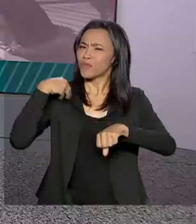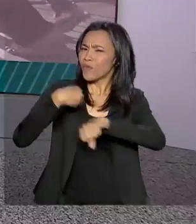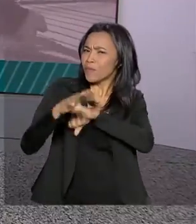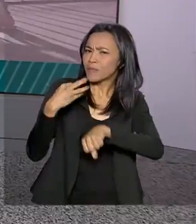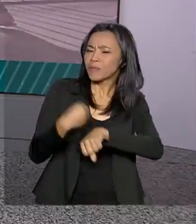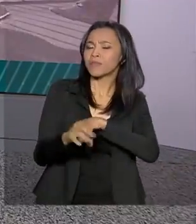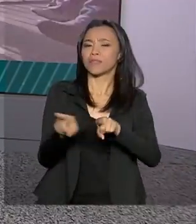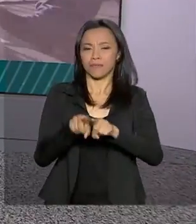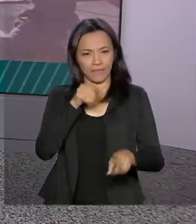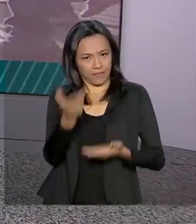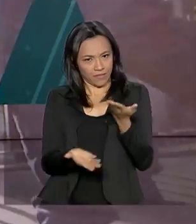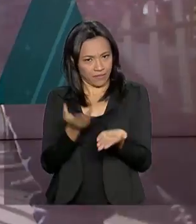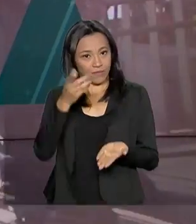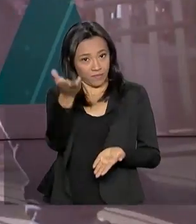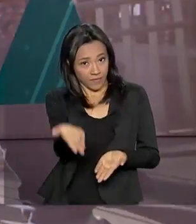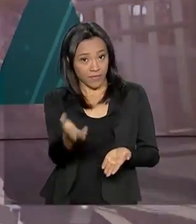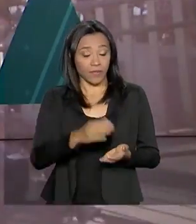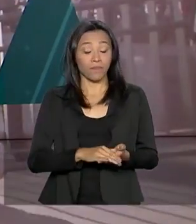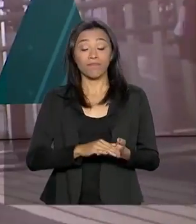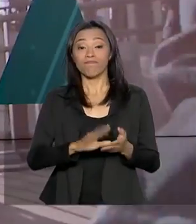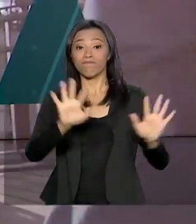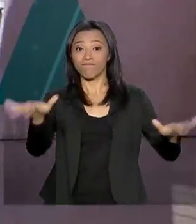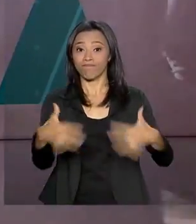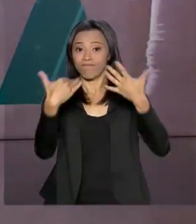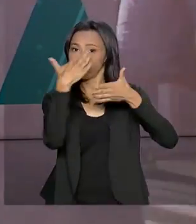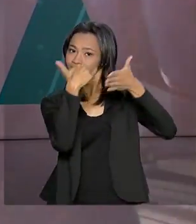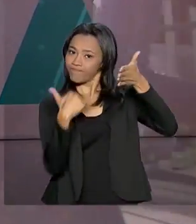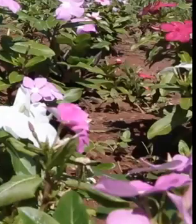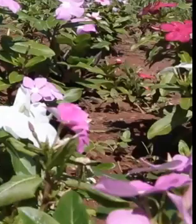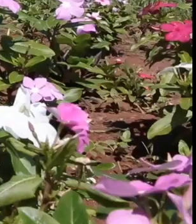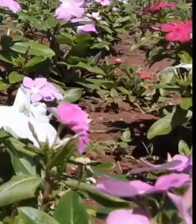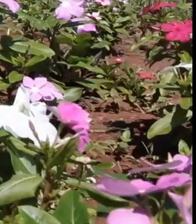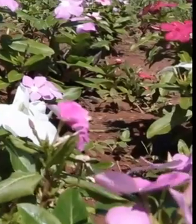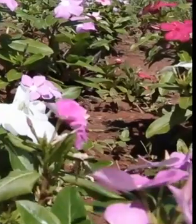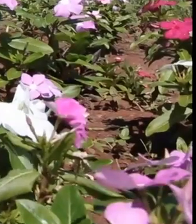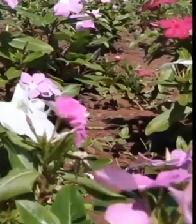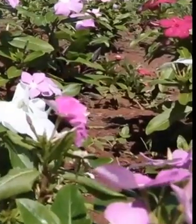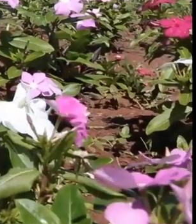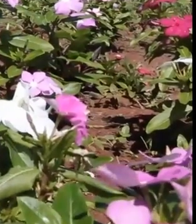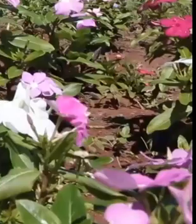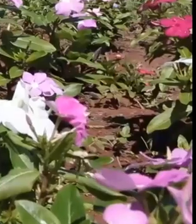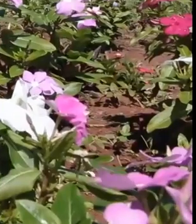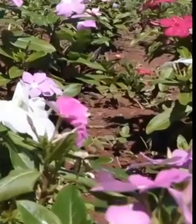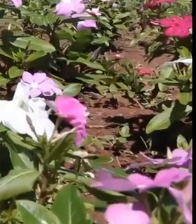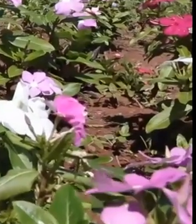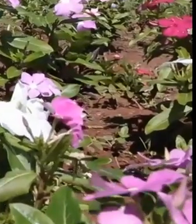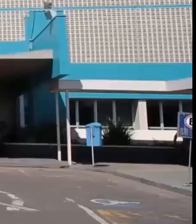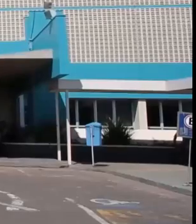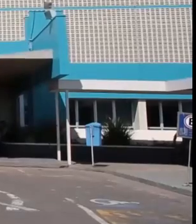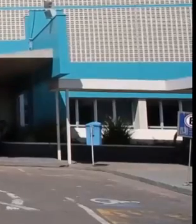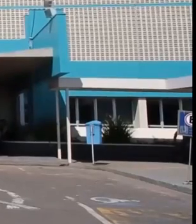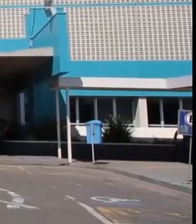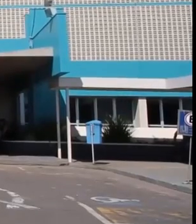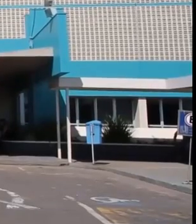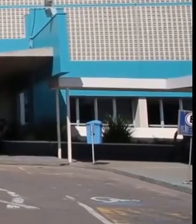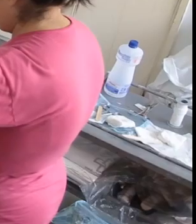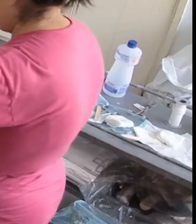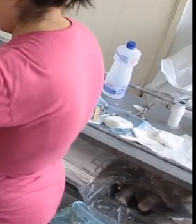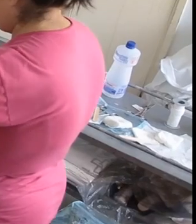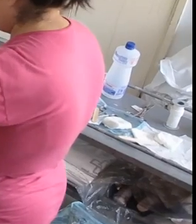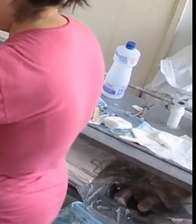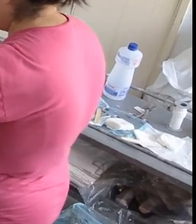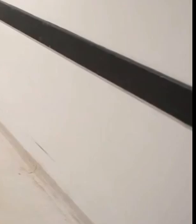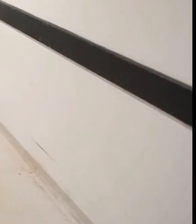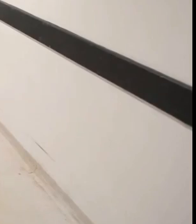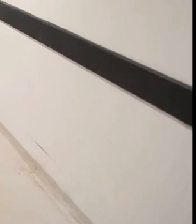informação e serviço pra você. Confira os destaques desta edição. Governo cria novo BNDES Saúde para ajudar santas casas